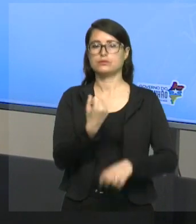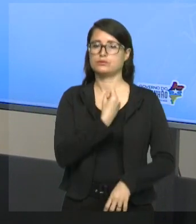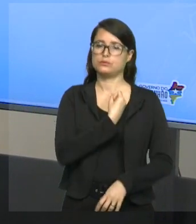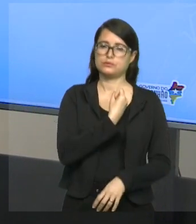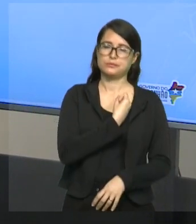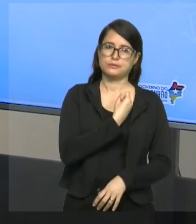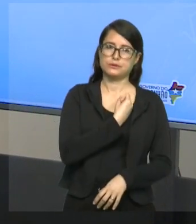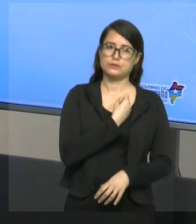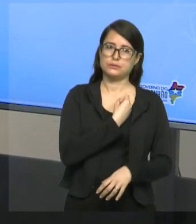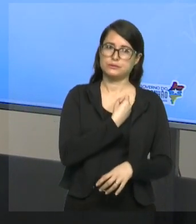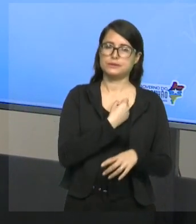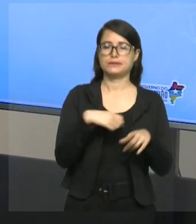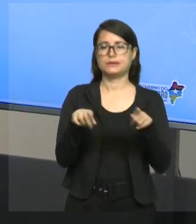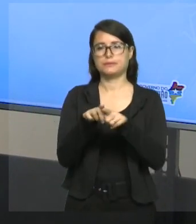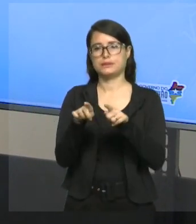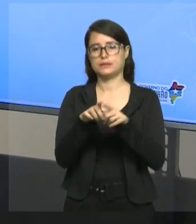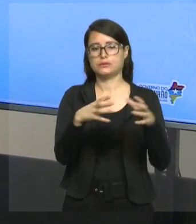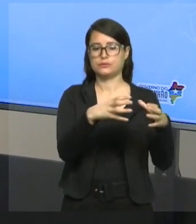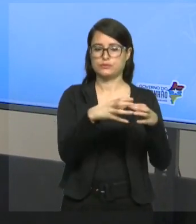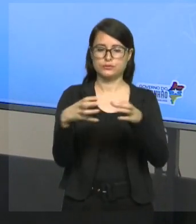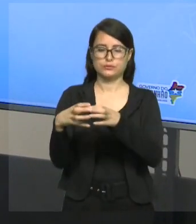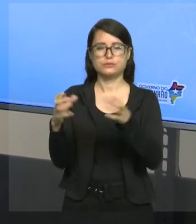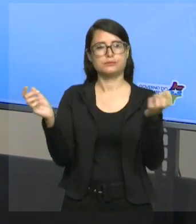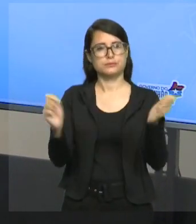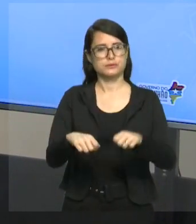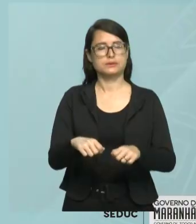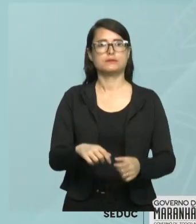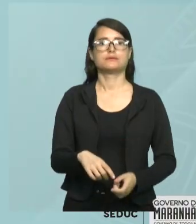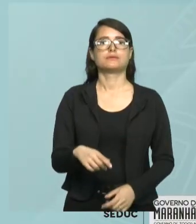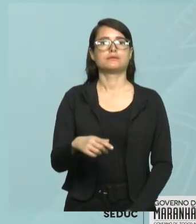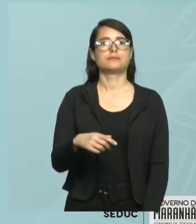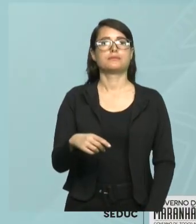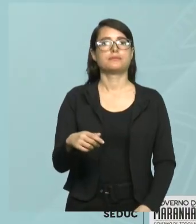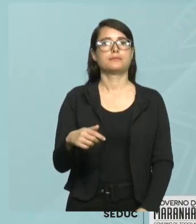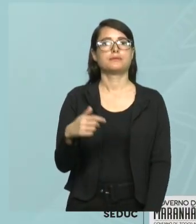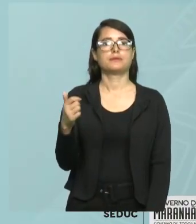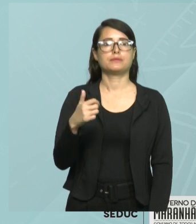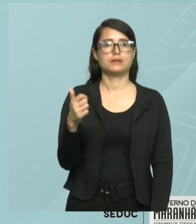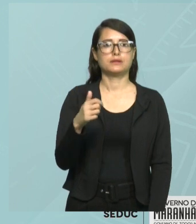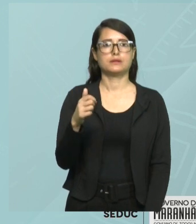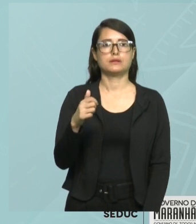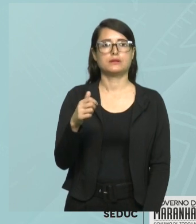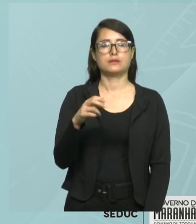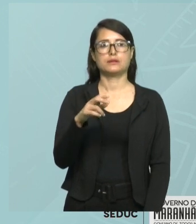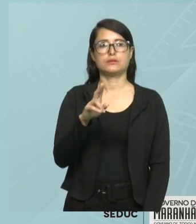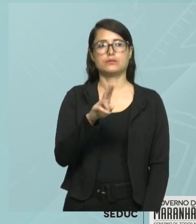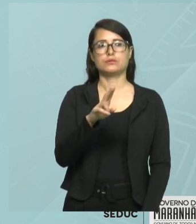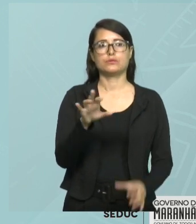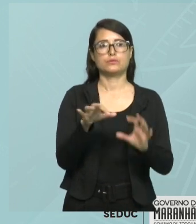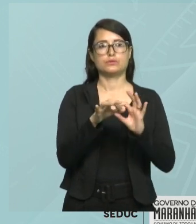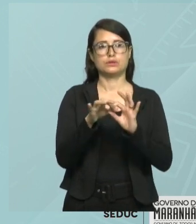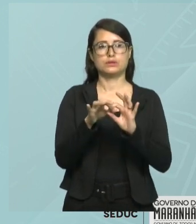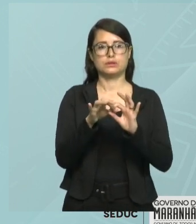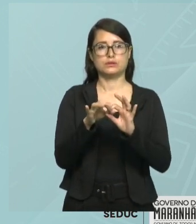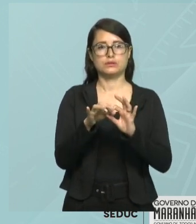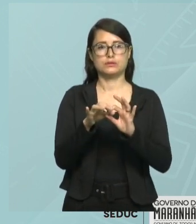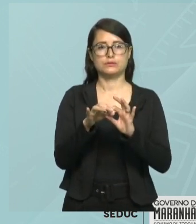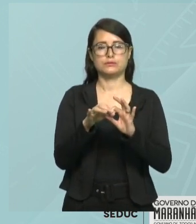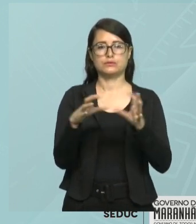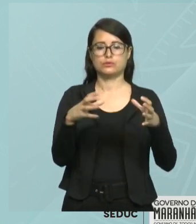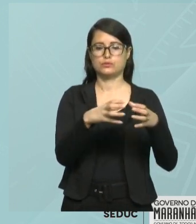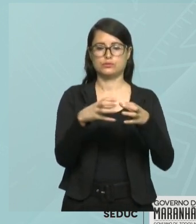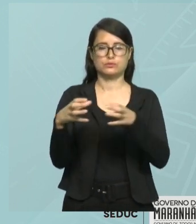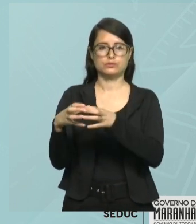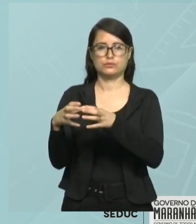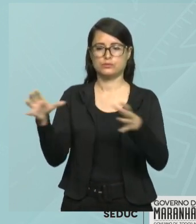com conjuntos. Por exemplo, a primeira operação que é a operação de união. O símbolo é esse U.